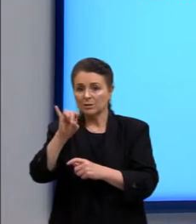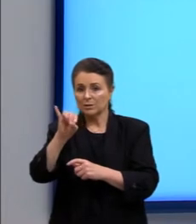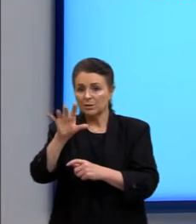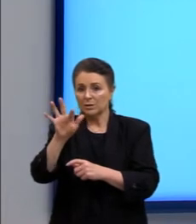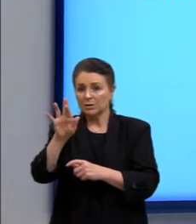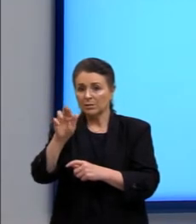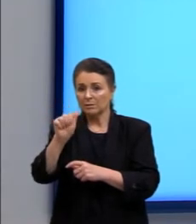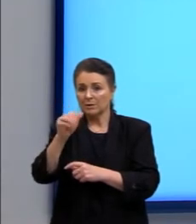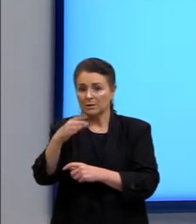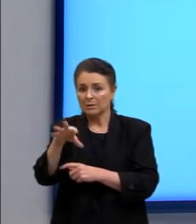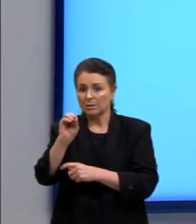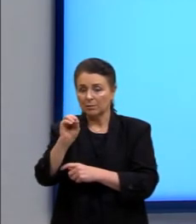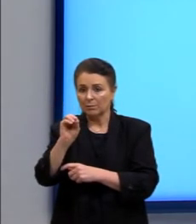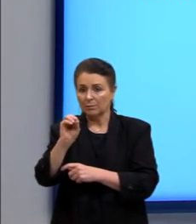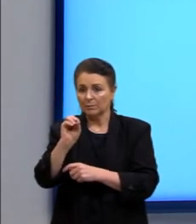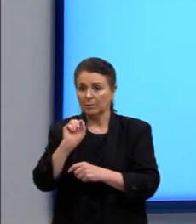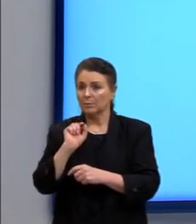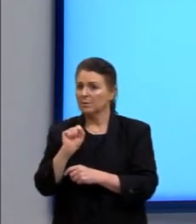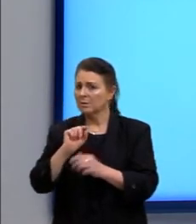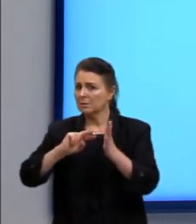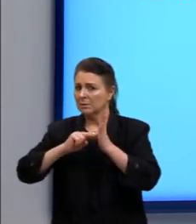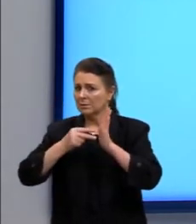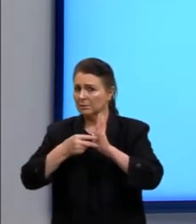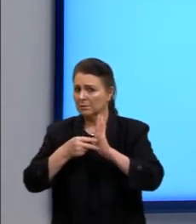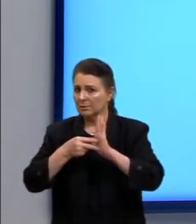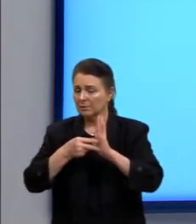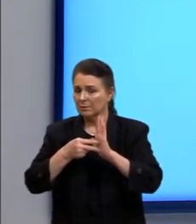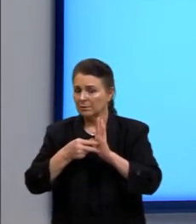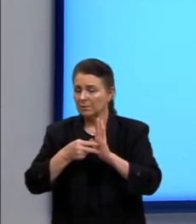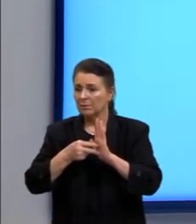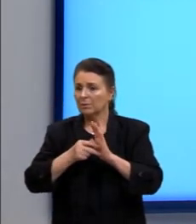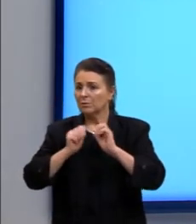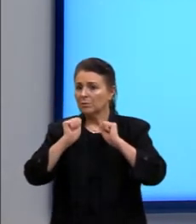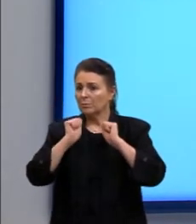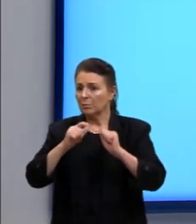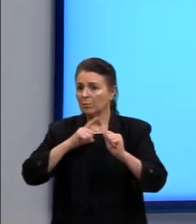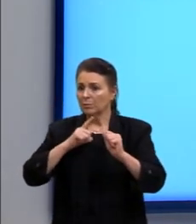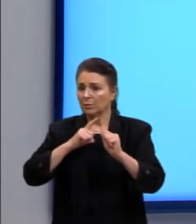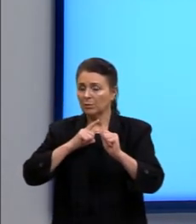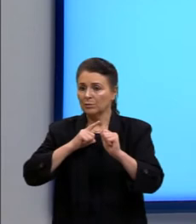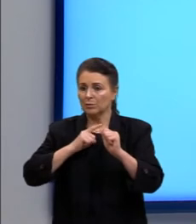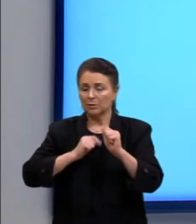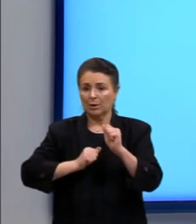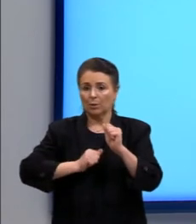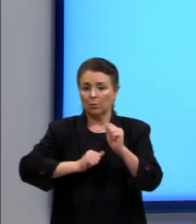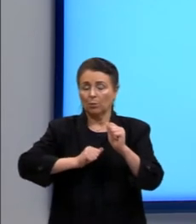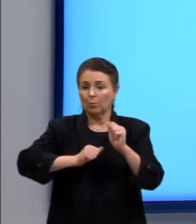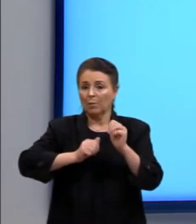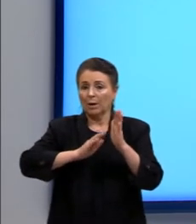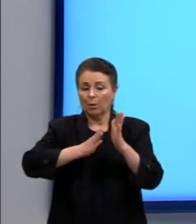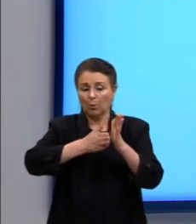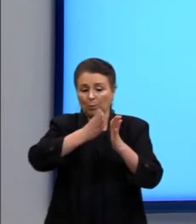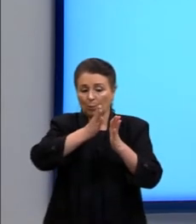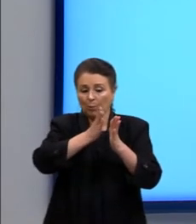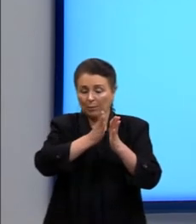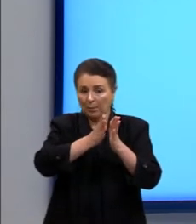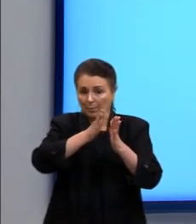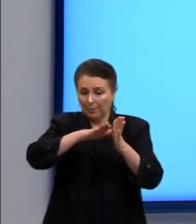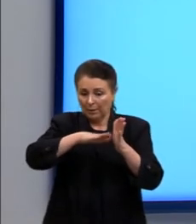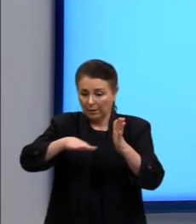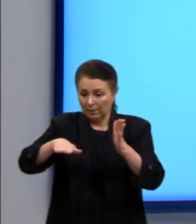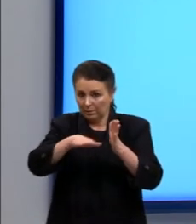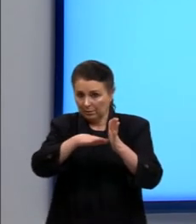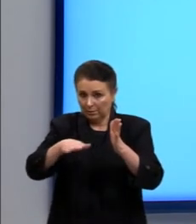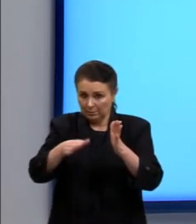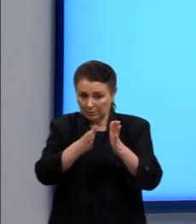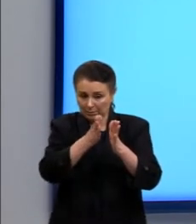Que é a nossa primeira opção aqui. A gente poderia ter, então, uma onda plana, com frente de onda